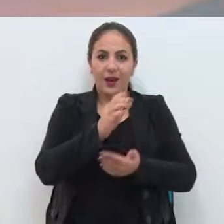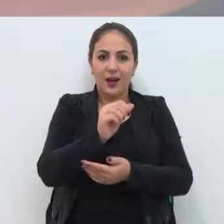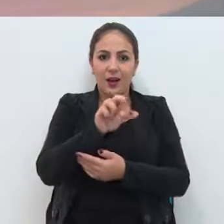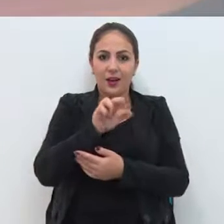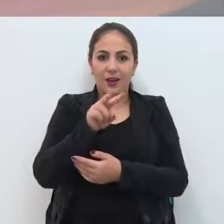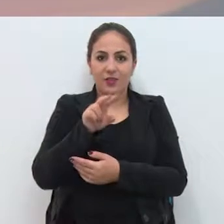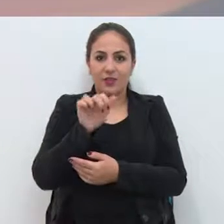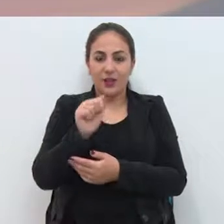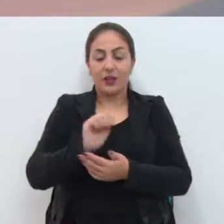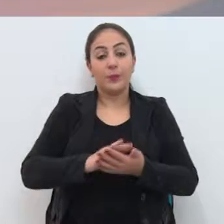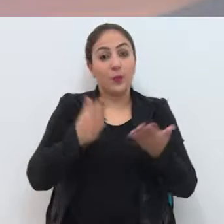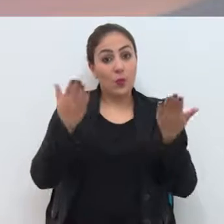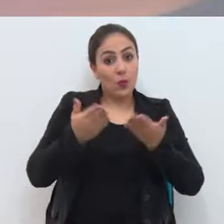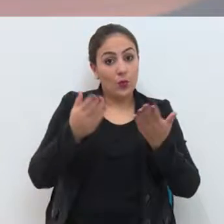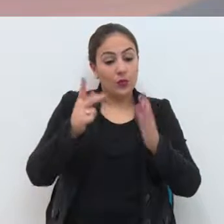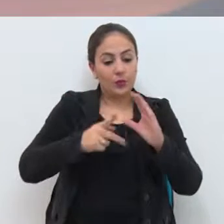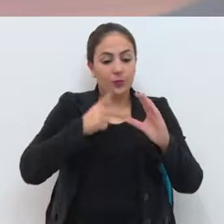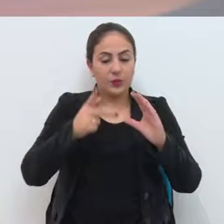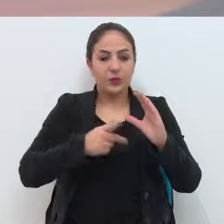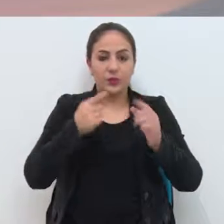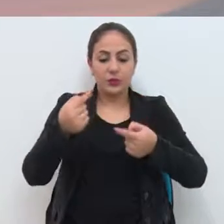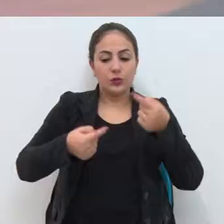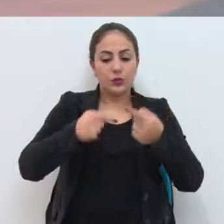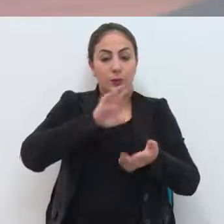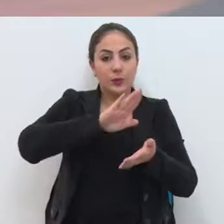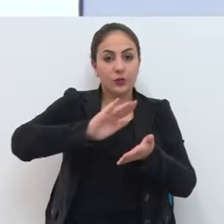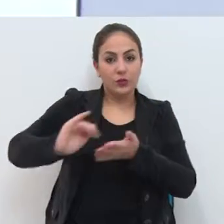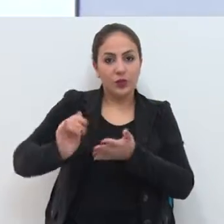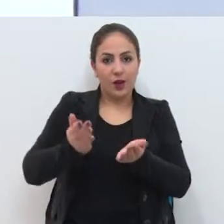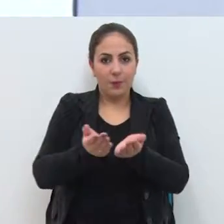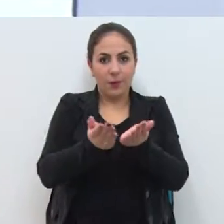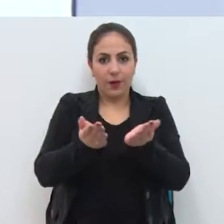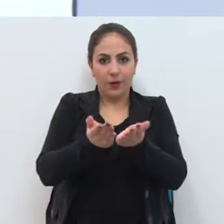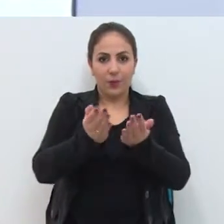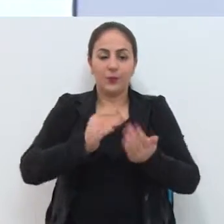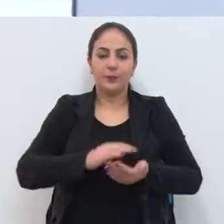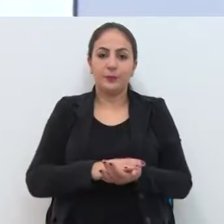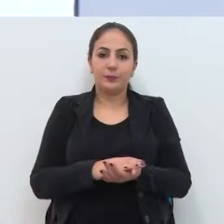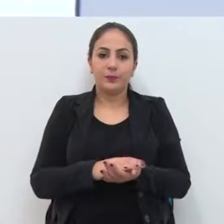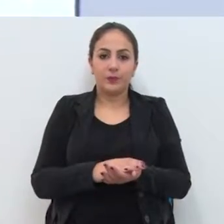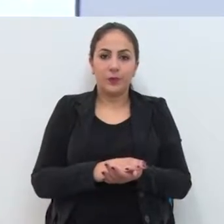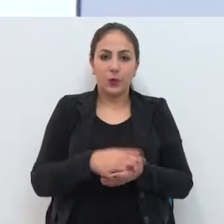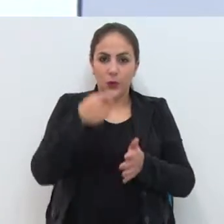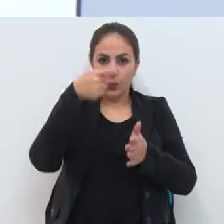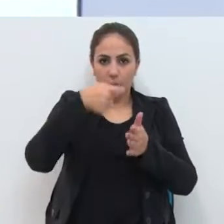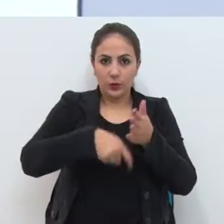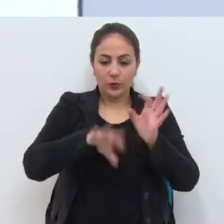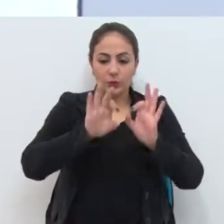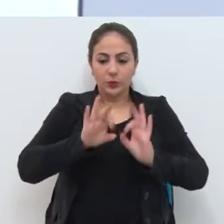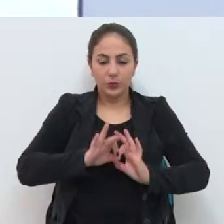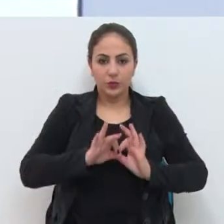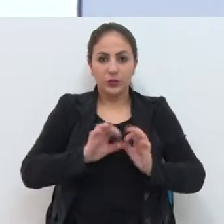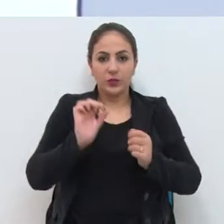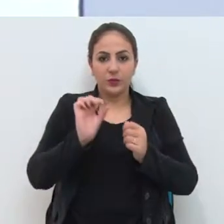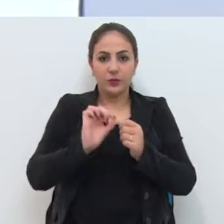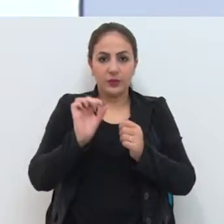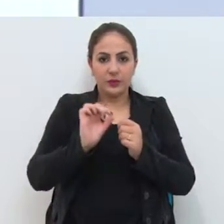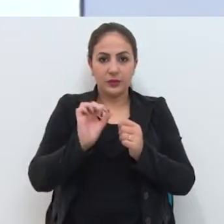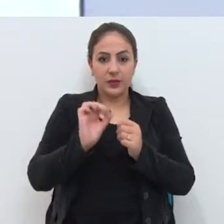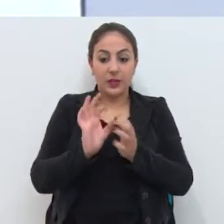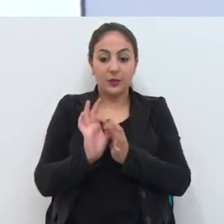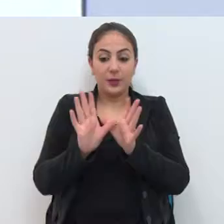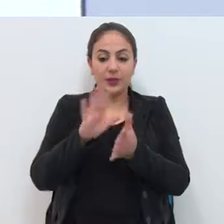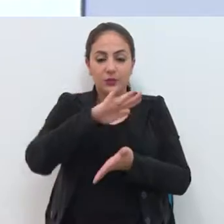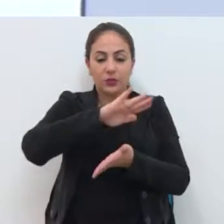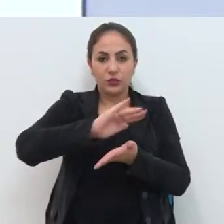Câmara de Vereadores discute a possível retirada do marco. O autor do projeto, que visa autorizar a remoção do